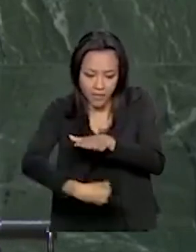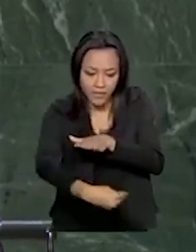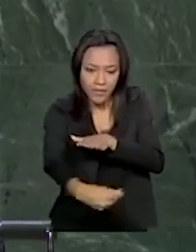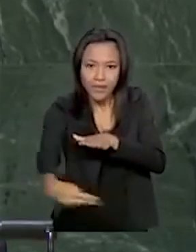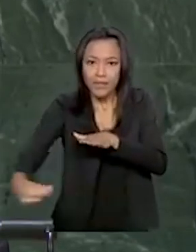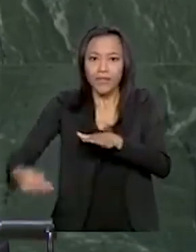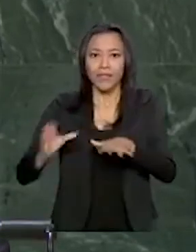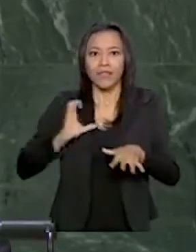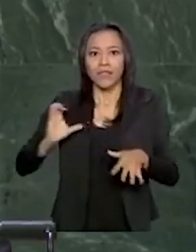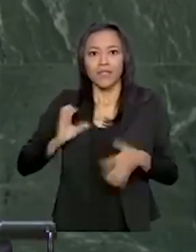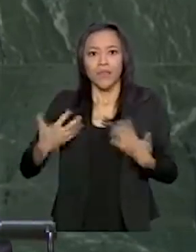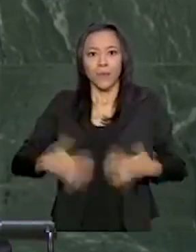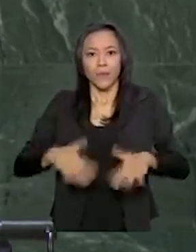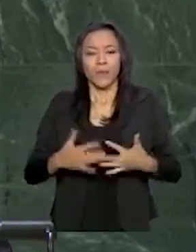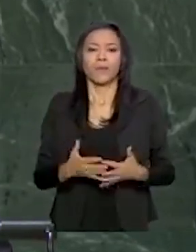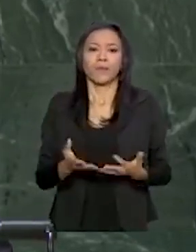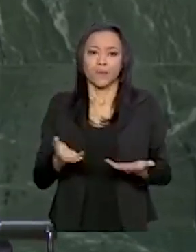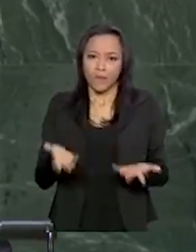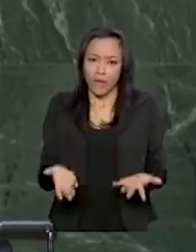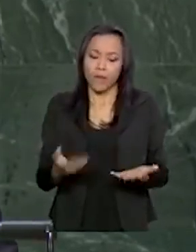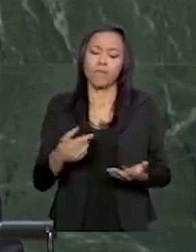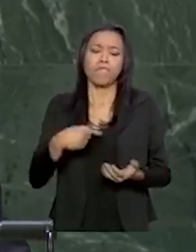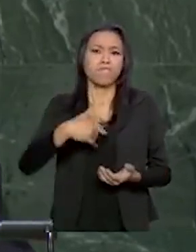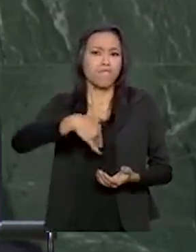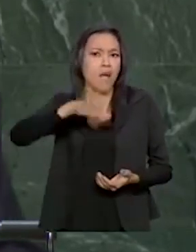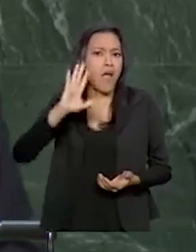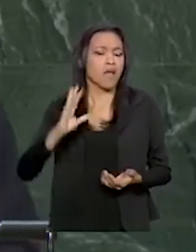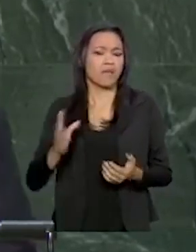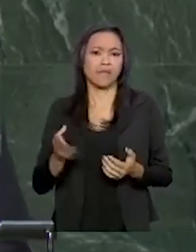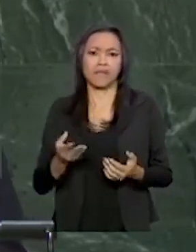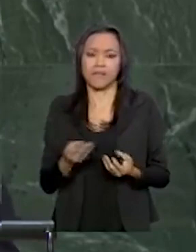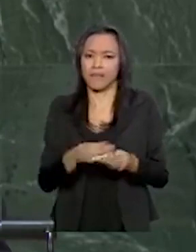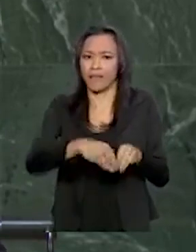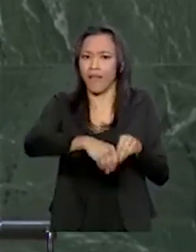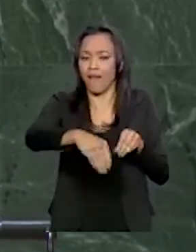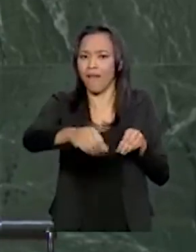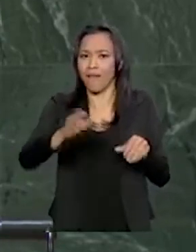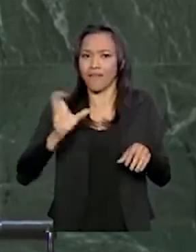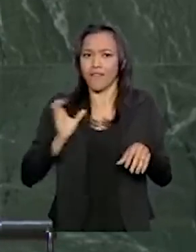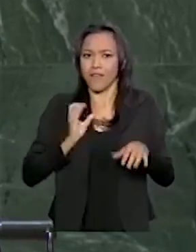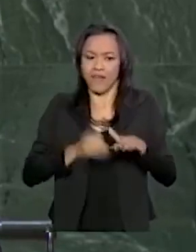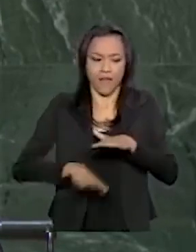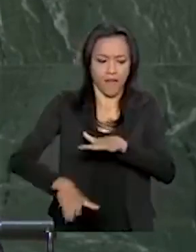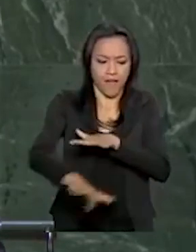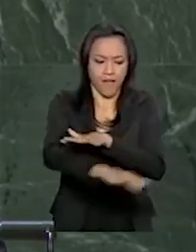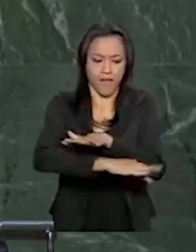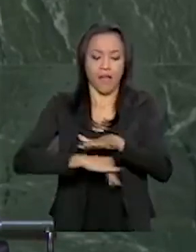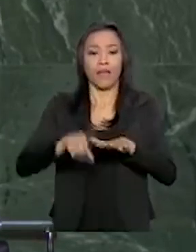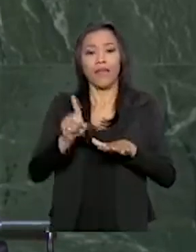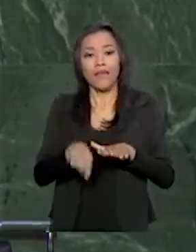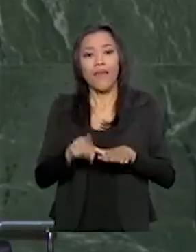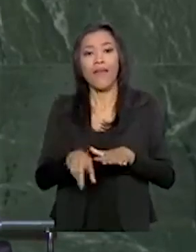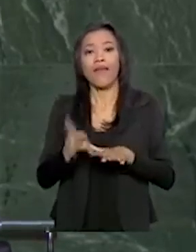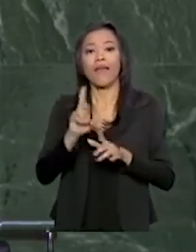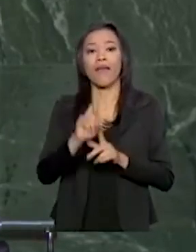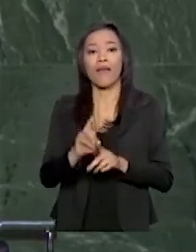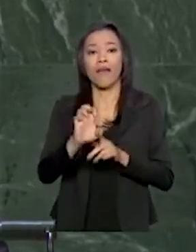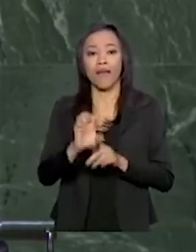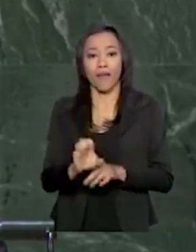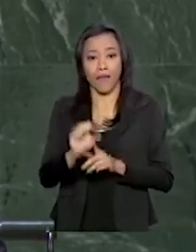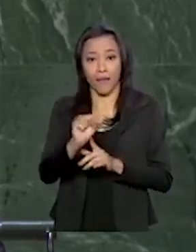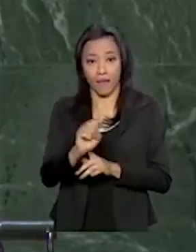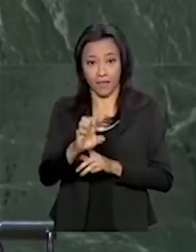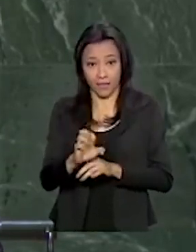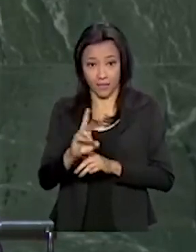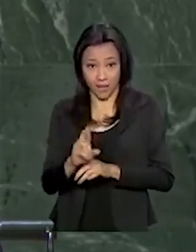Especialmente das terras mais ricas do mundo. É o caso das reservas Yanomami e Raposa